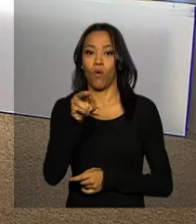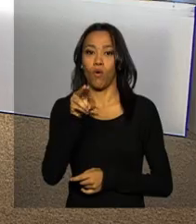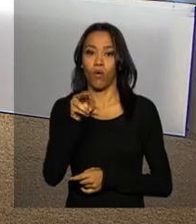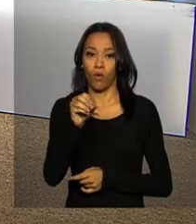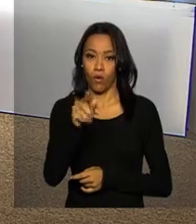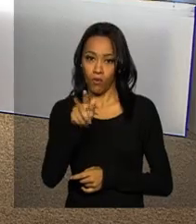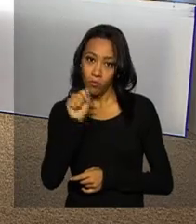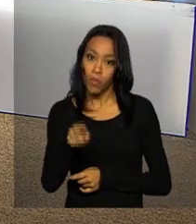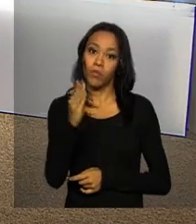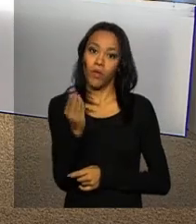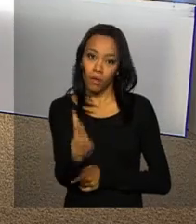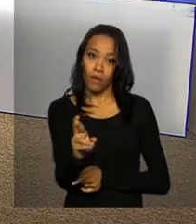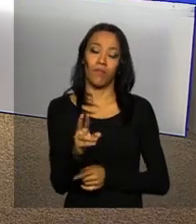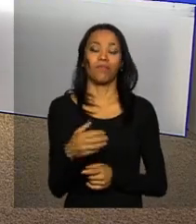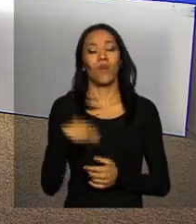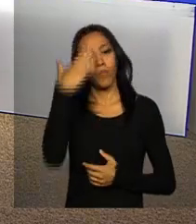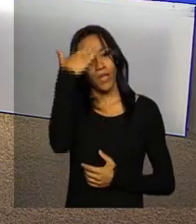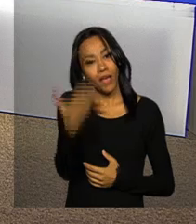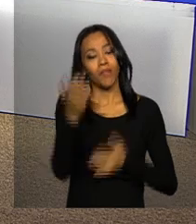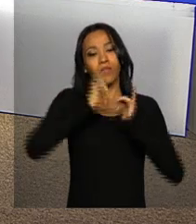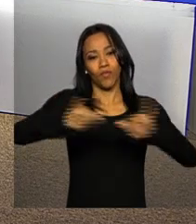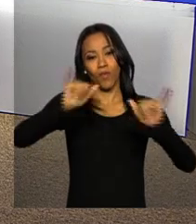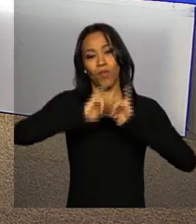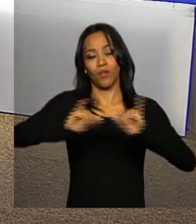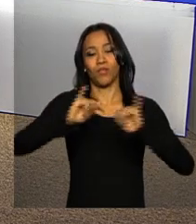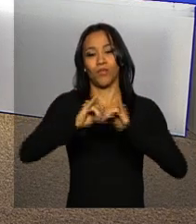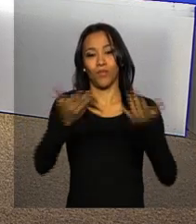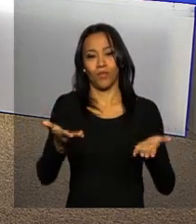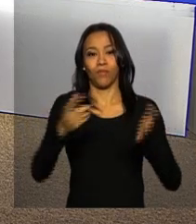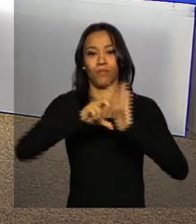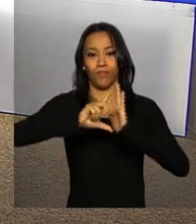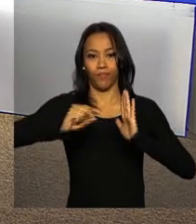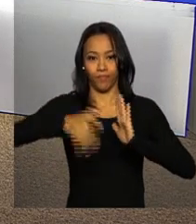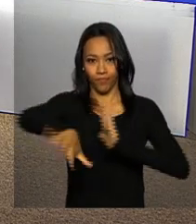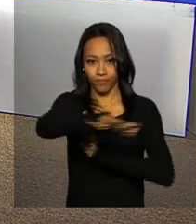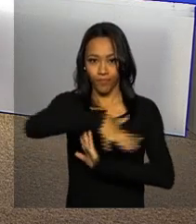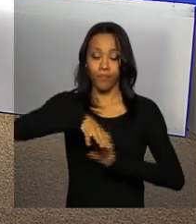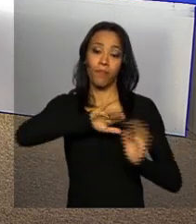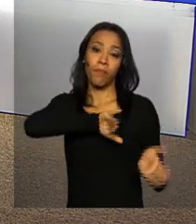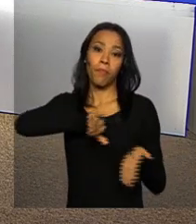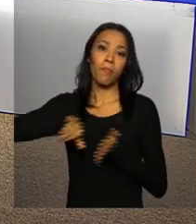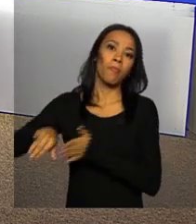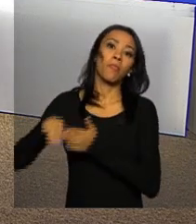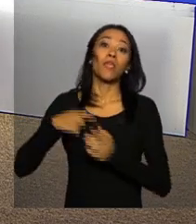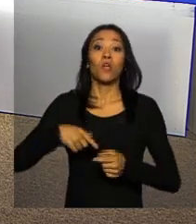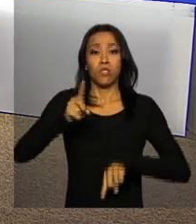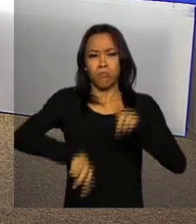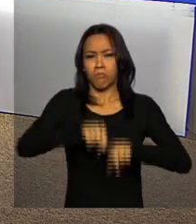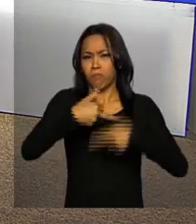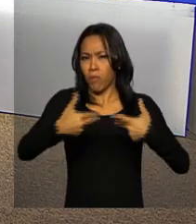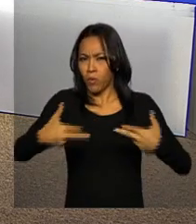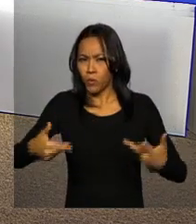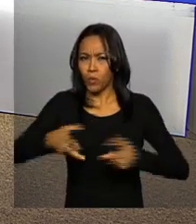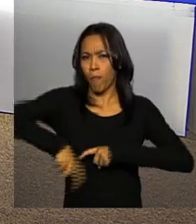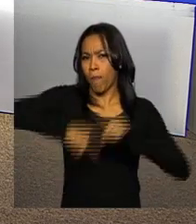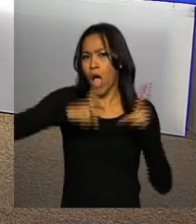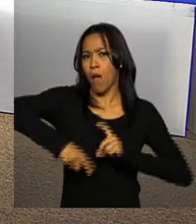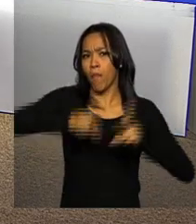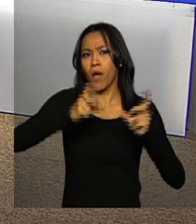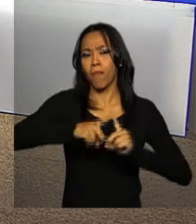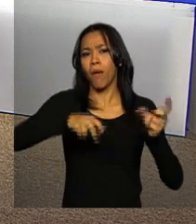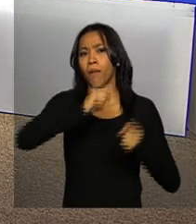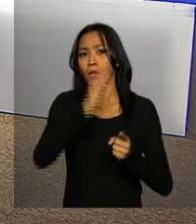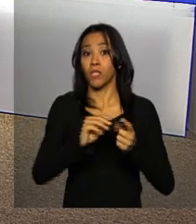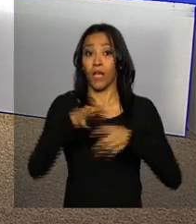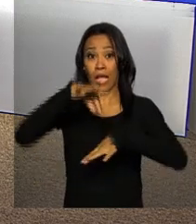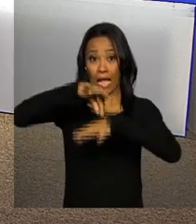Obrigado, Ana Gabriela, com as informações ao vivo do Palácio do Planalto. Os principais itens de exportação do Brasil para o Chile são